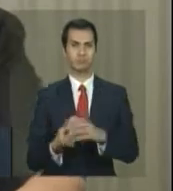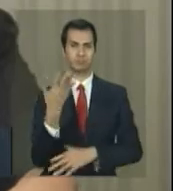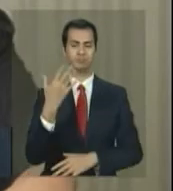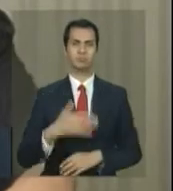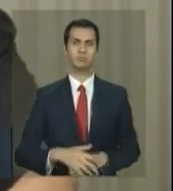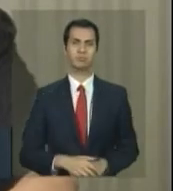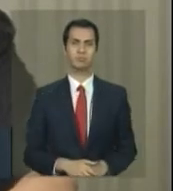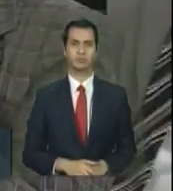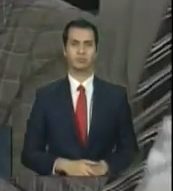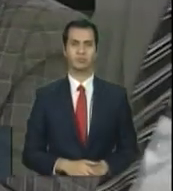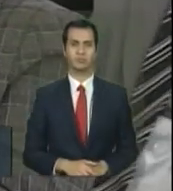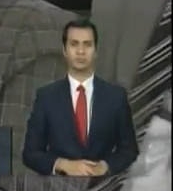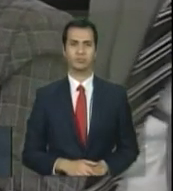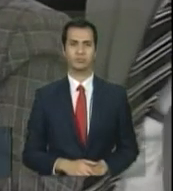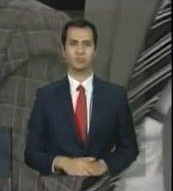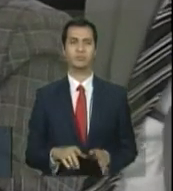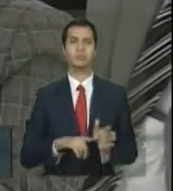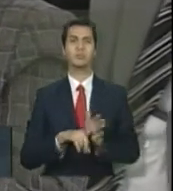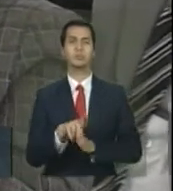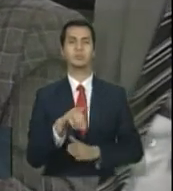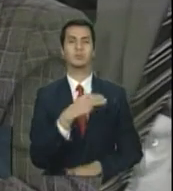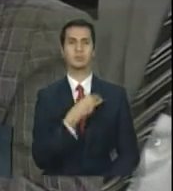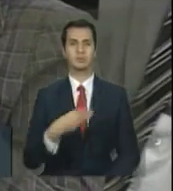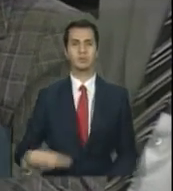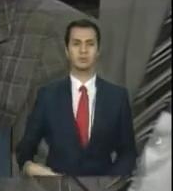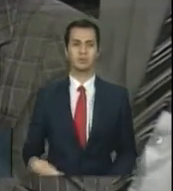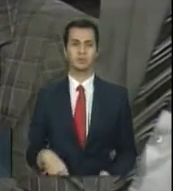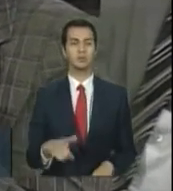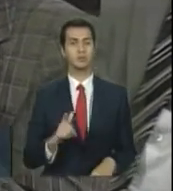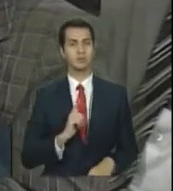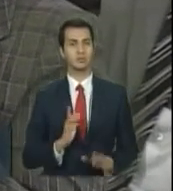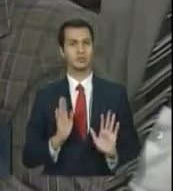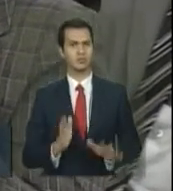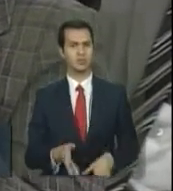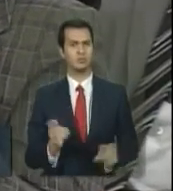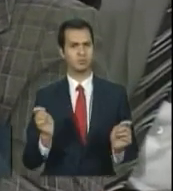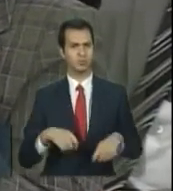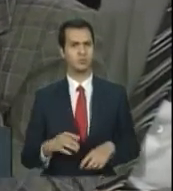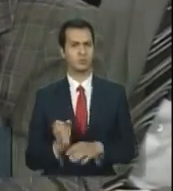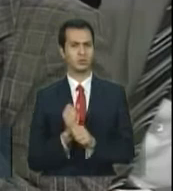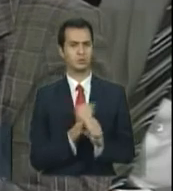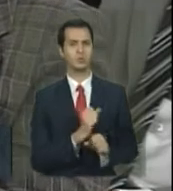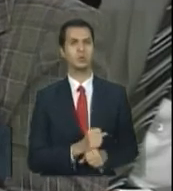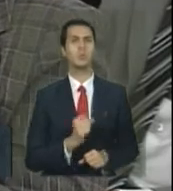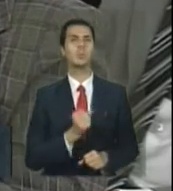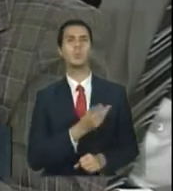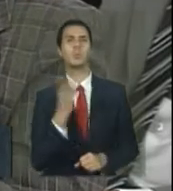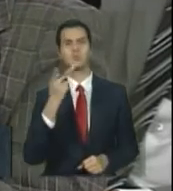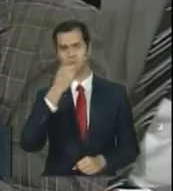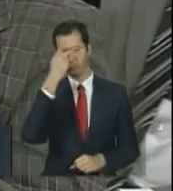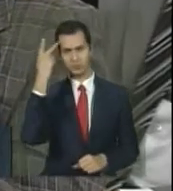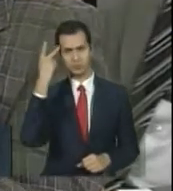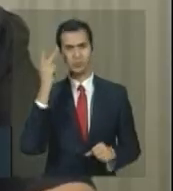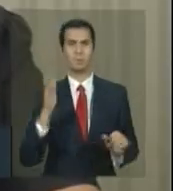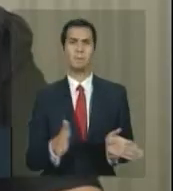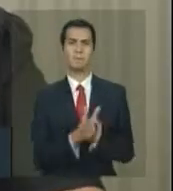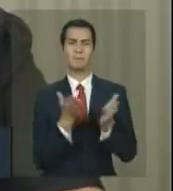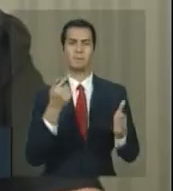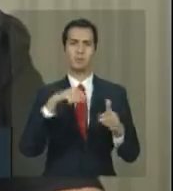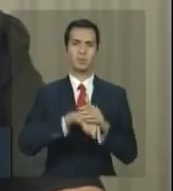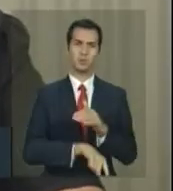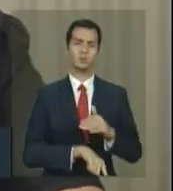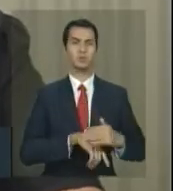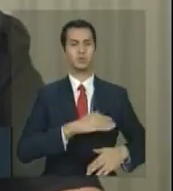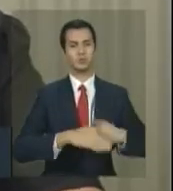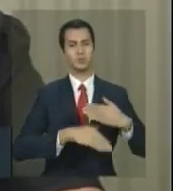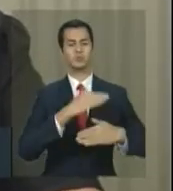Ministro, já é possível fazer essa conta numérica de quantos já saíram da extrema pobreza até agora, com esses